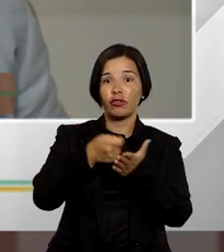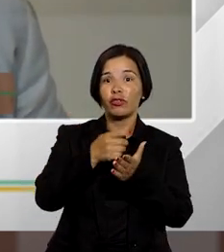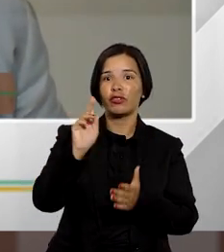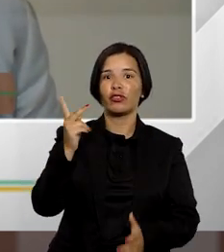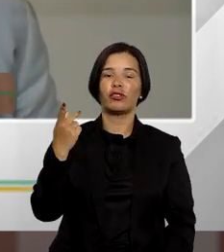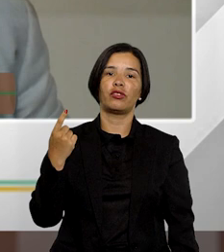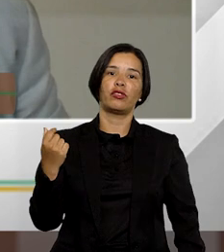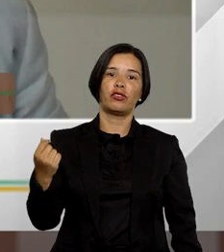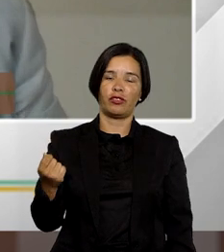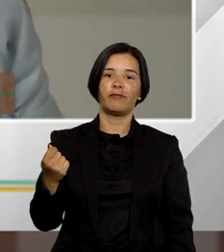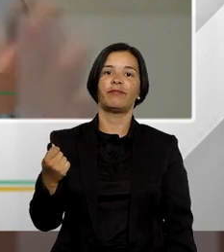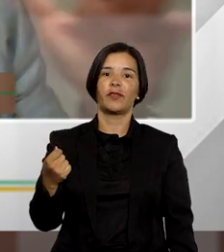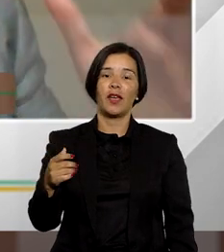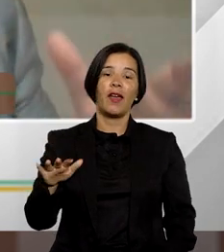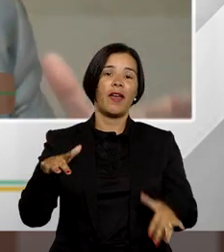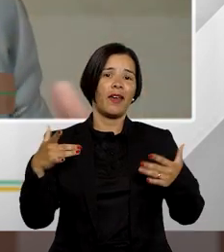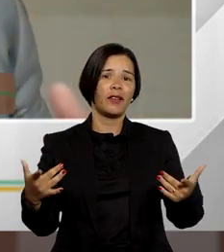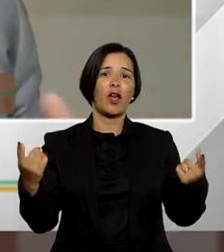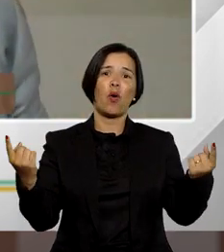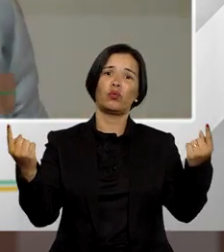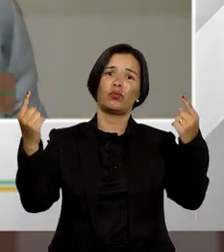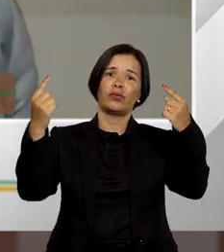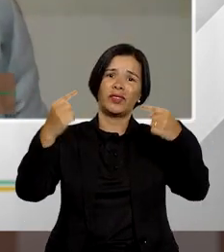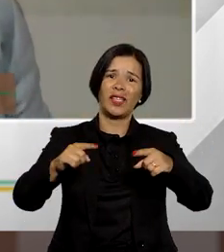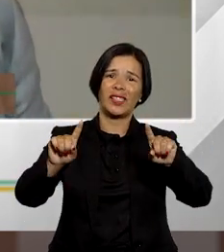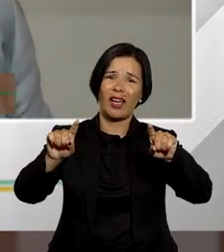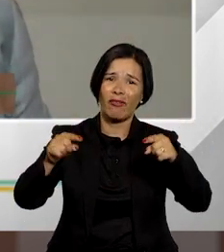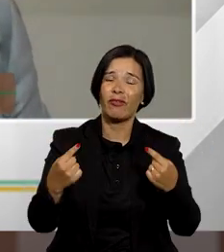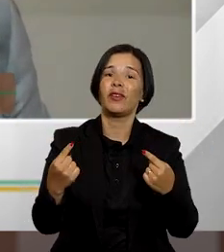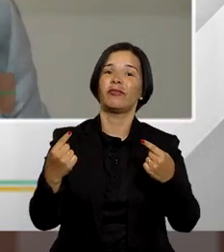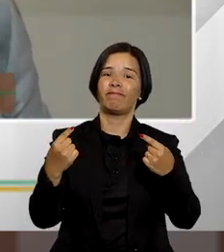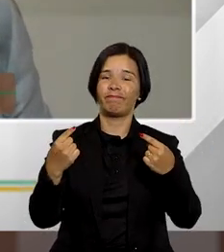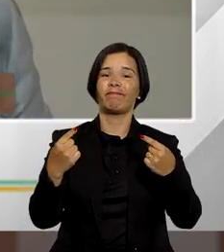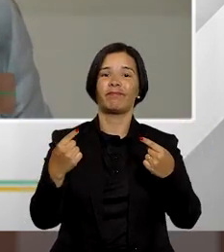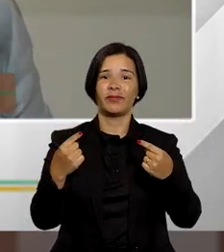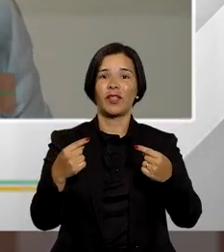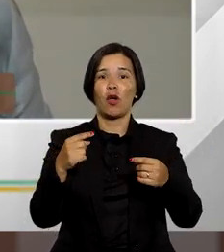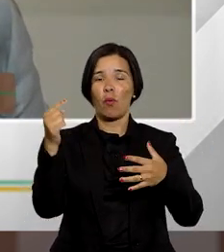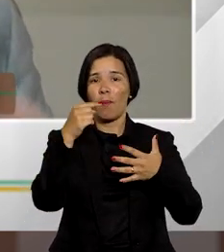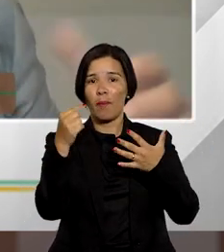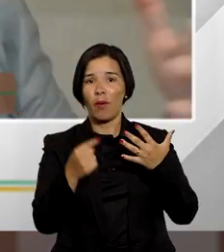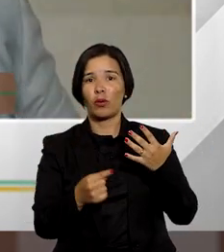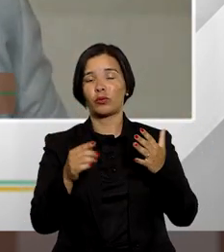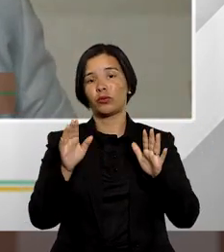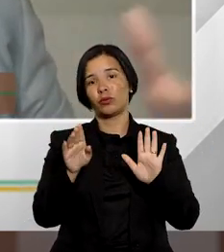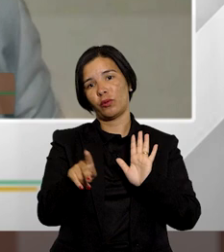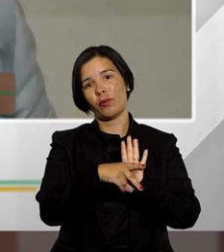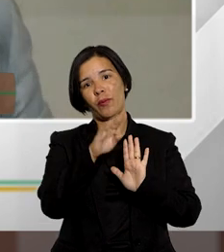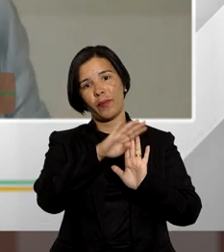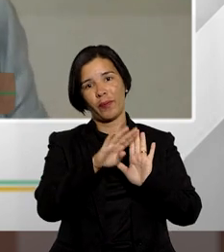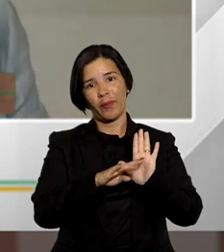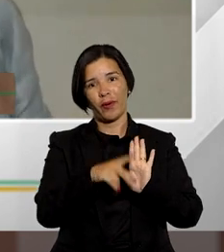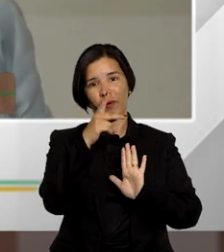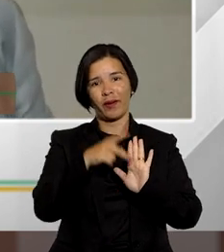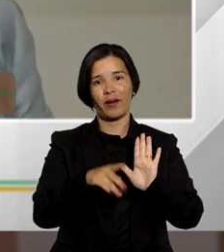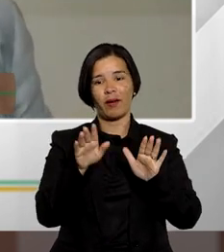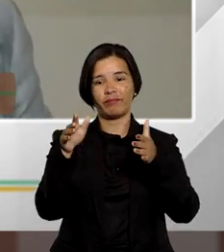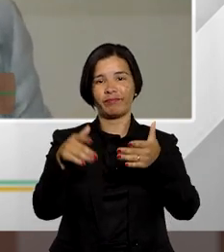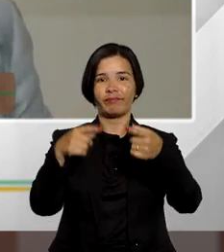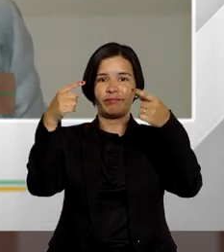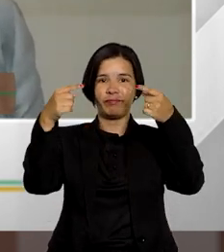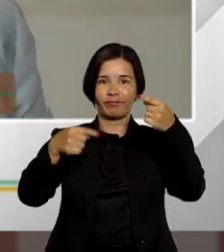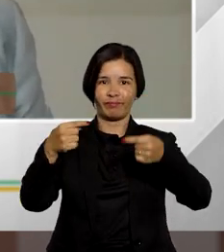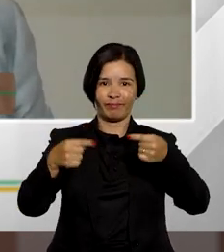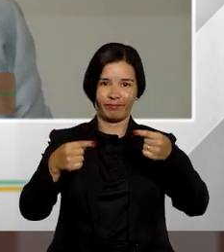honorária dativa digna então realmente é um grande desafio talvez é um dos pontos que mereceria até um programa específico para